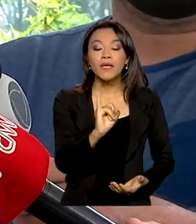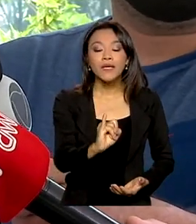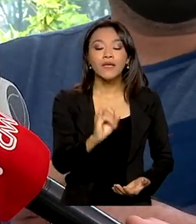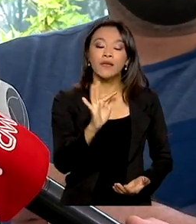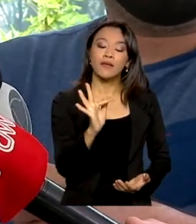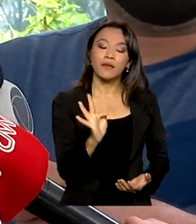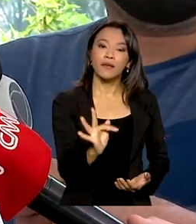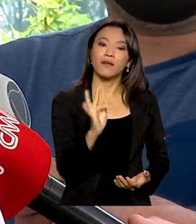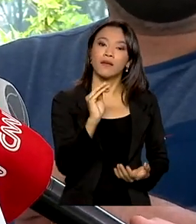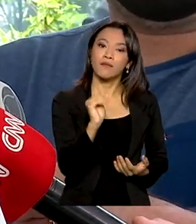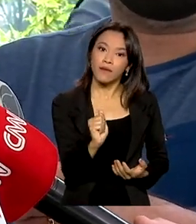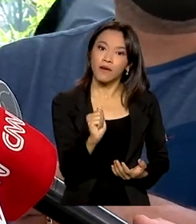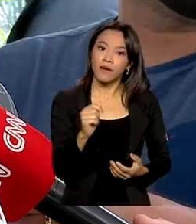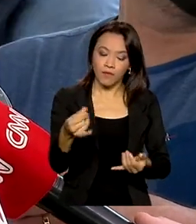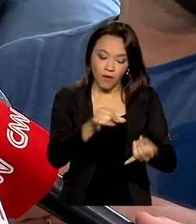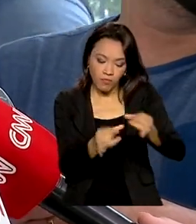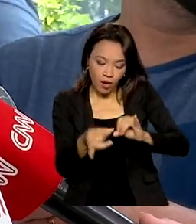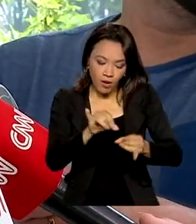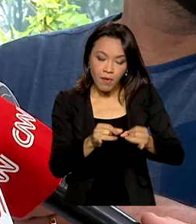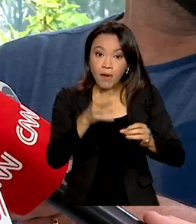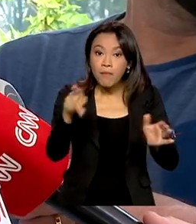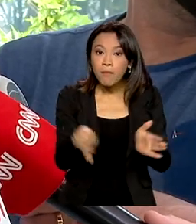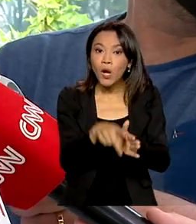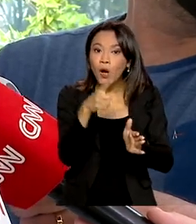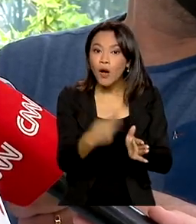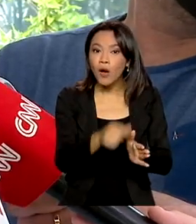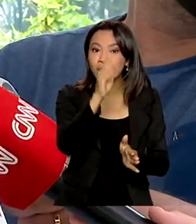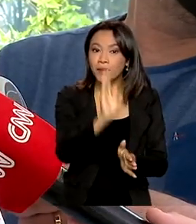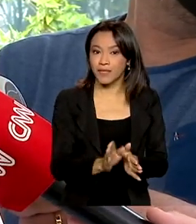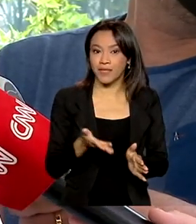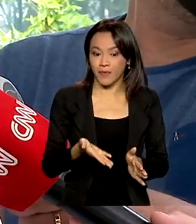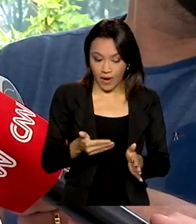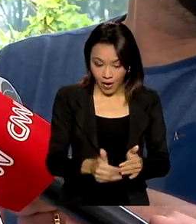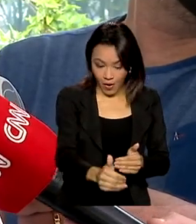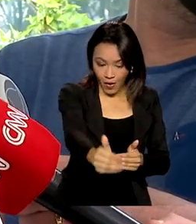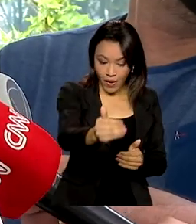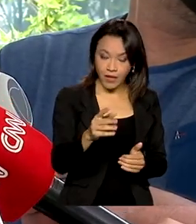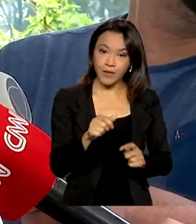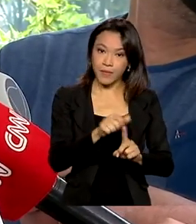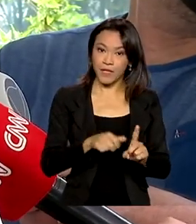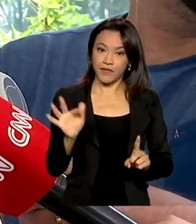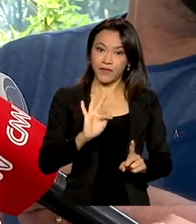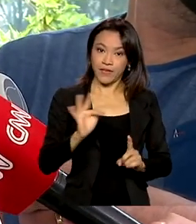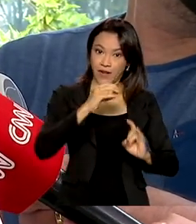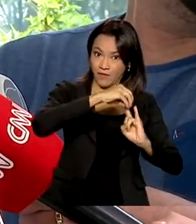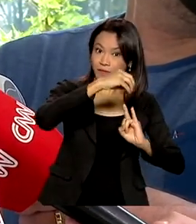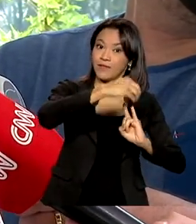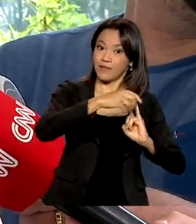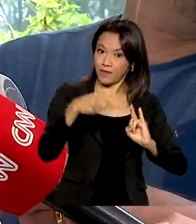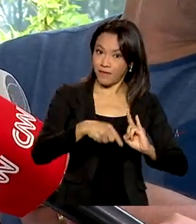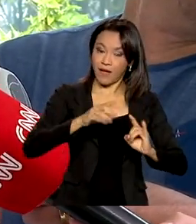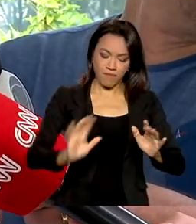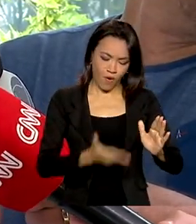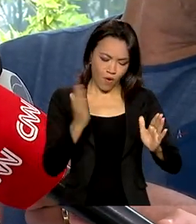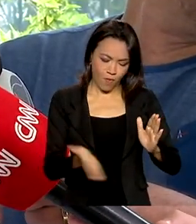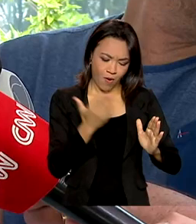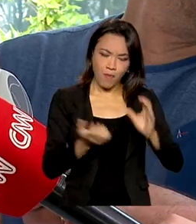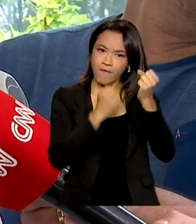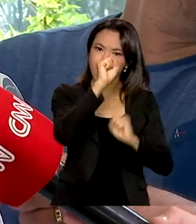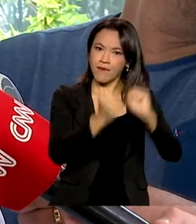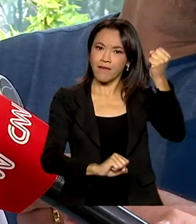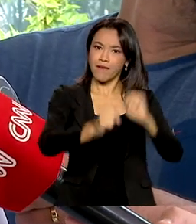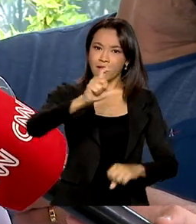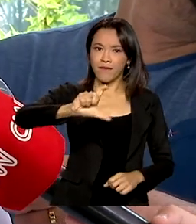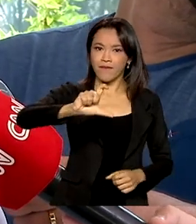Esse sonho vai virar realidade agora em fevereiro. A nossa Fundação Oswaldo Cruz vai começar a distribuir a